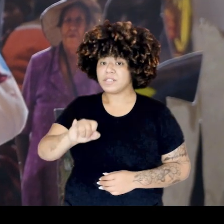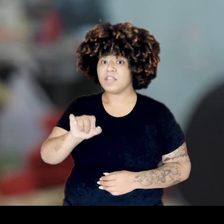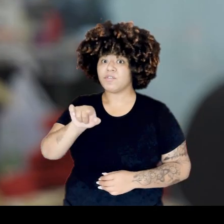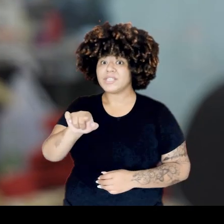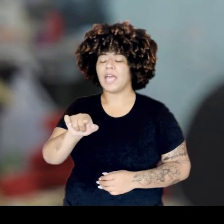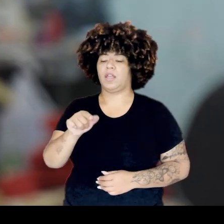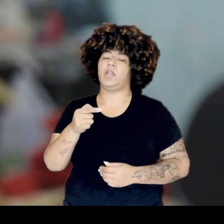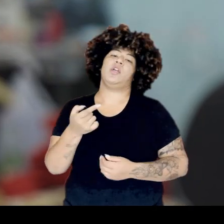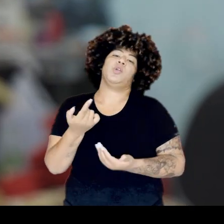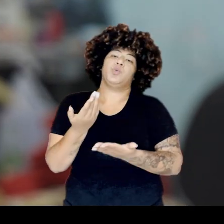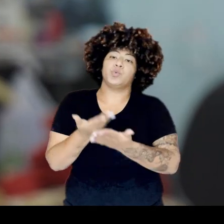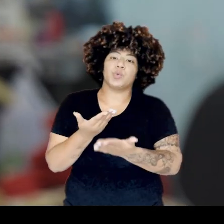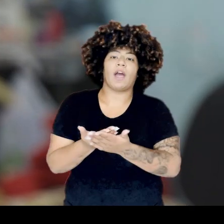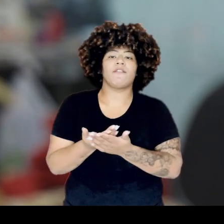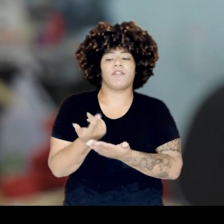catar na máquina.